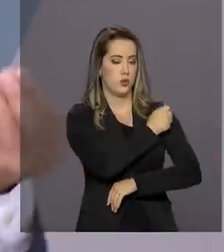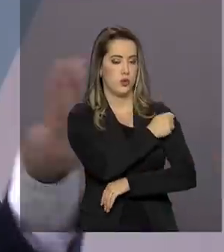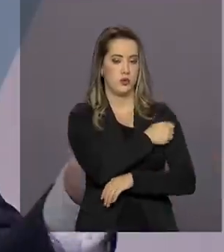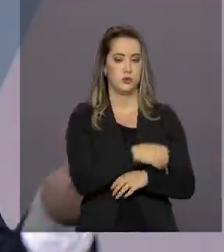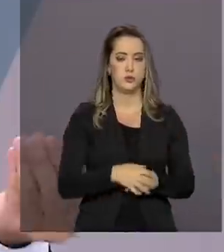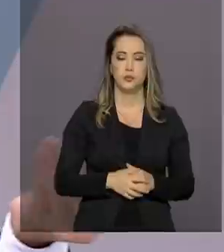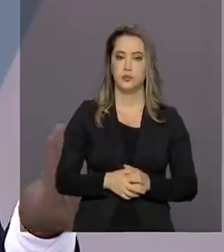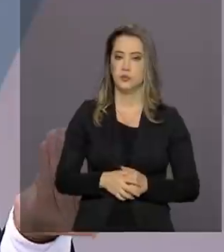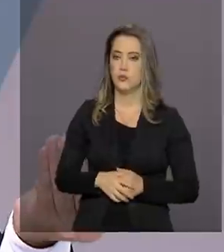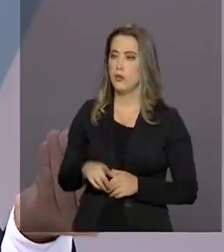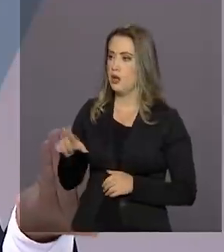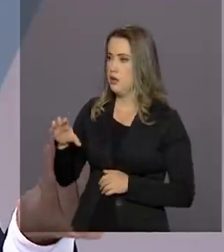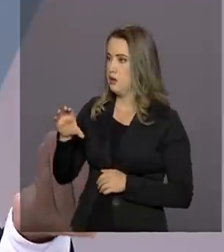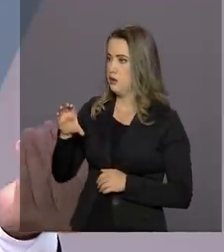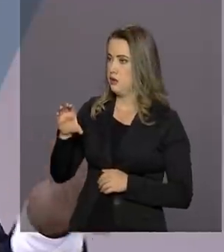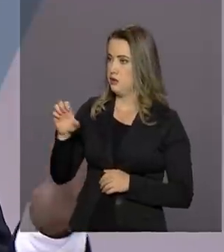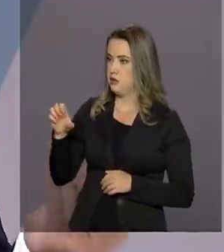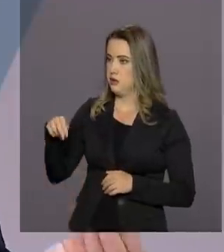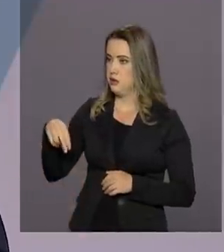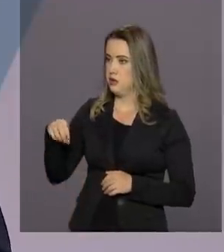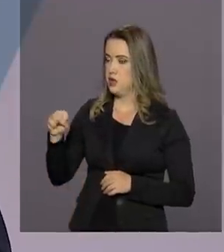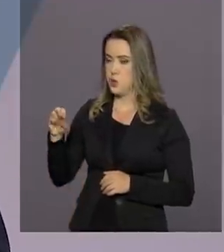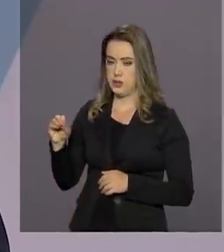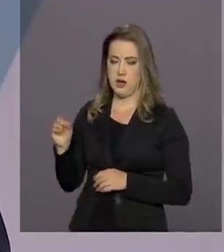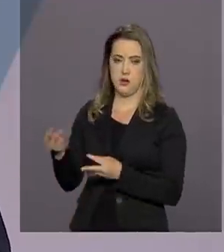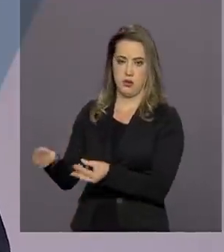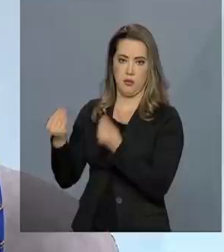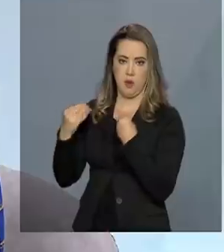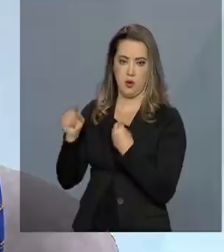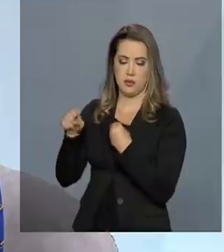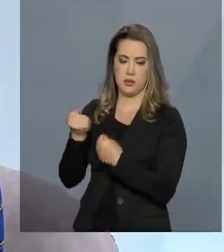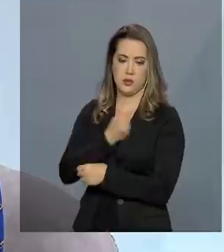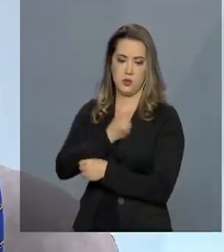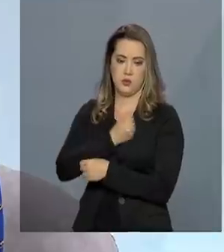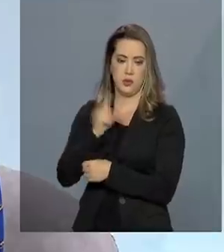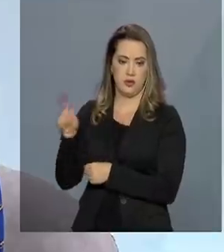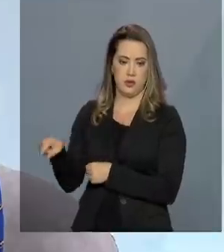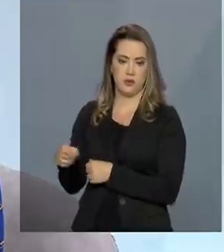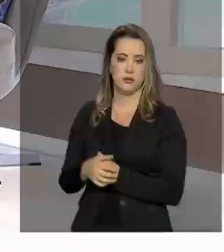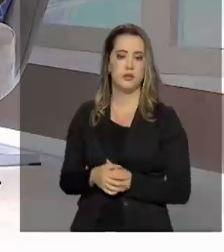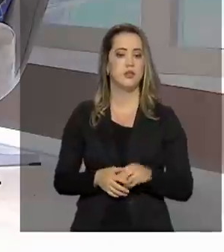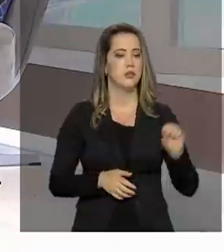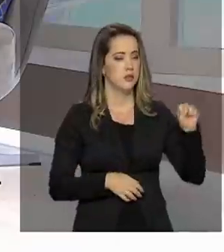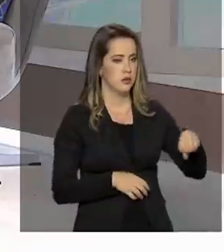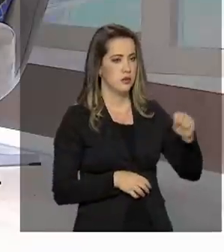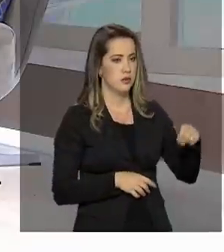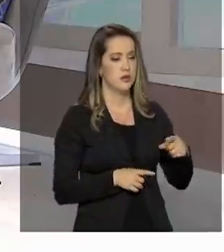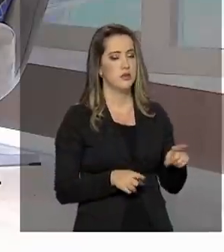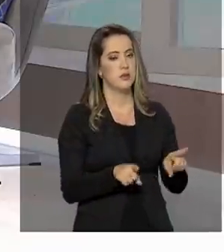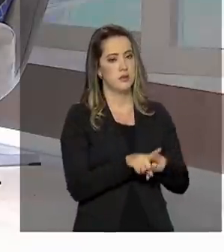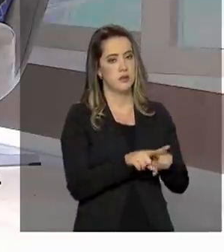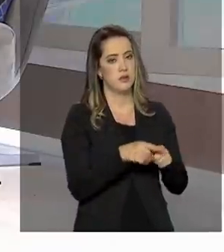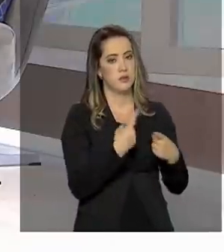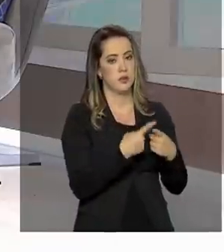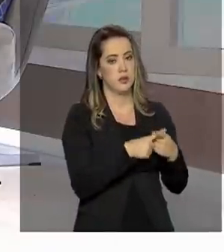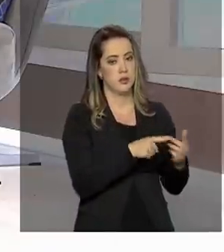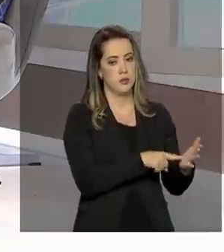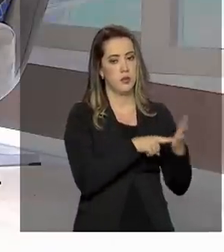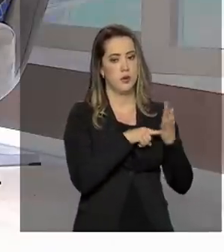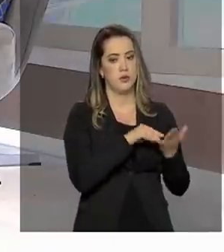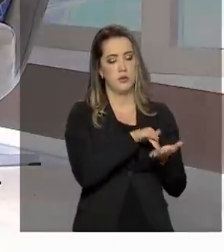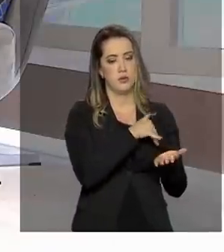da educação básica que traz esse número para a operacionalização do Fundeb. É, exatamente. O censo que traz as matrículas.